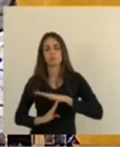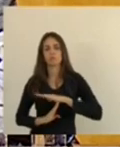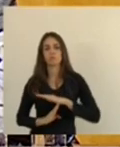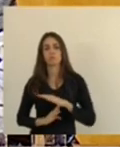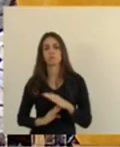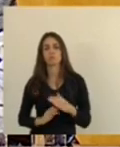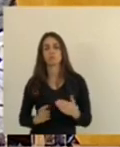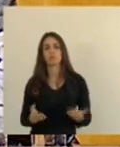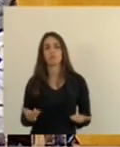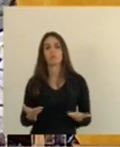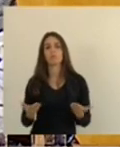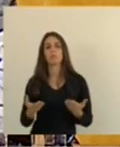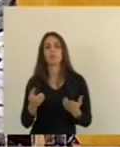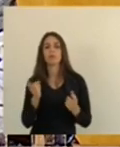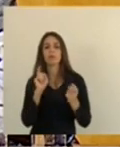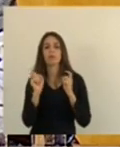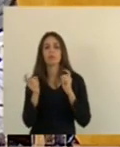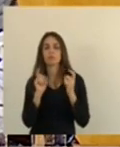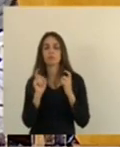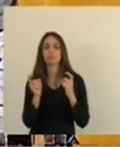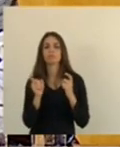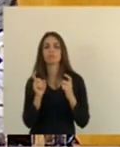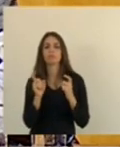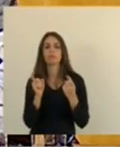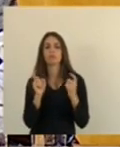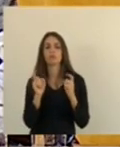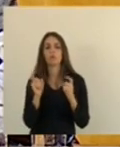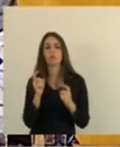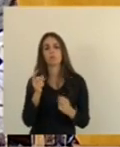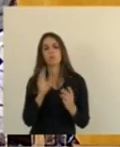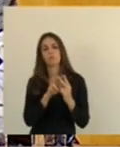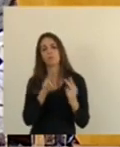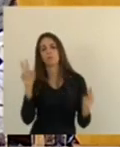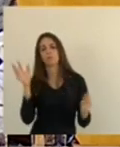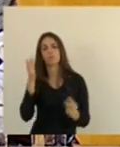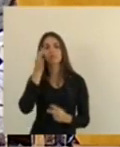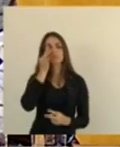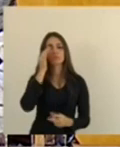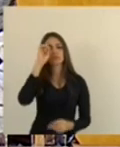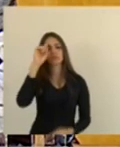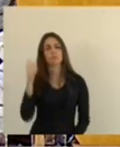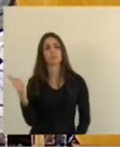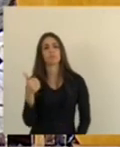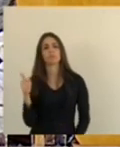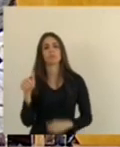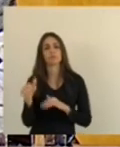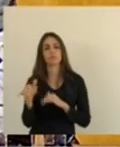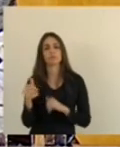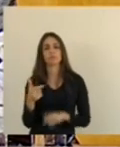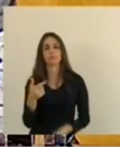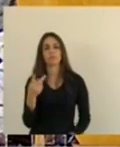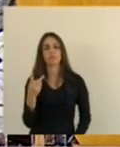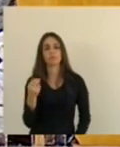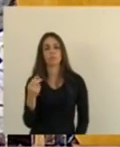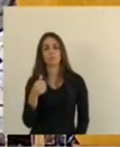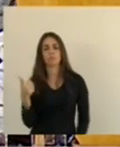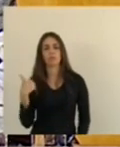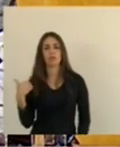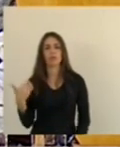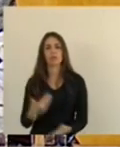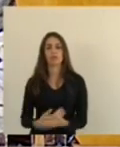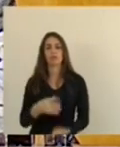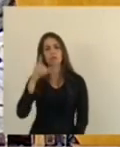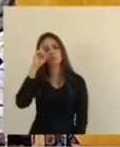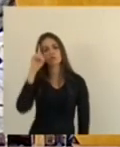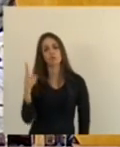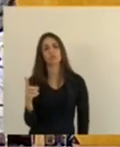matéria na sessão originária híbrida virtual e presencial do dia 1º de setembro de 2021 prazo até o 15